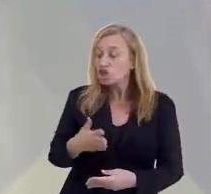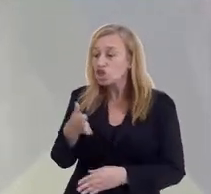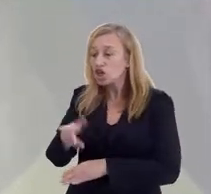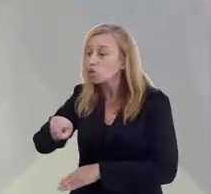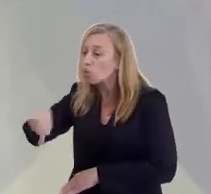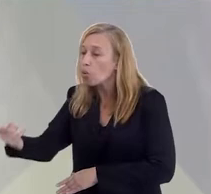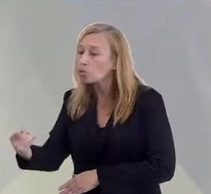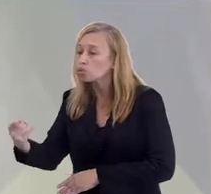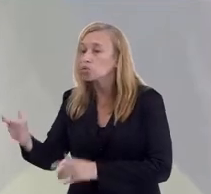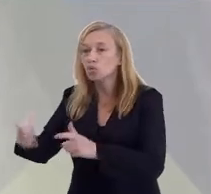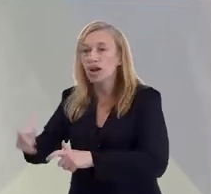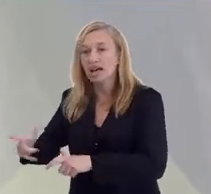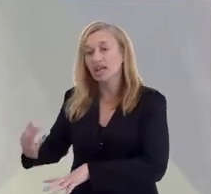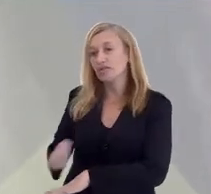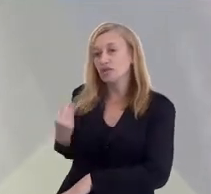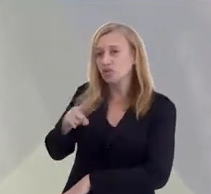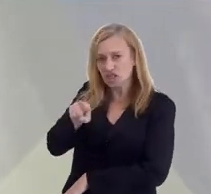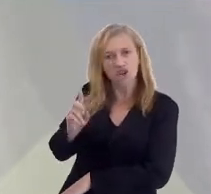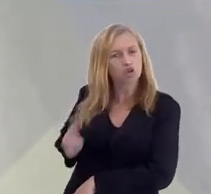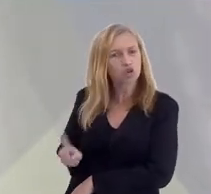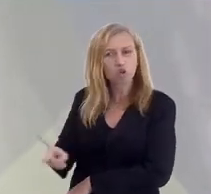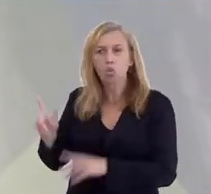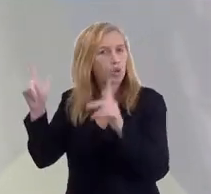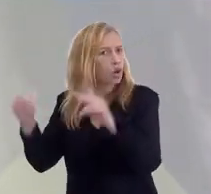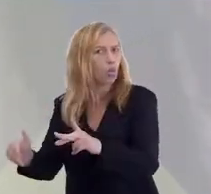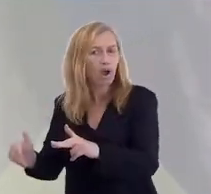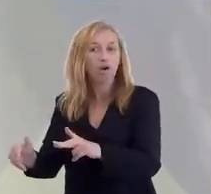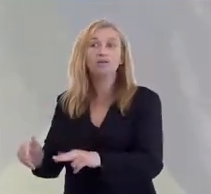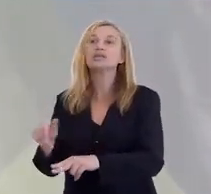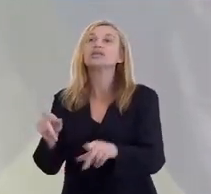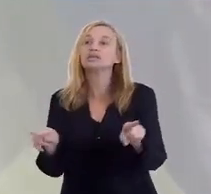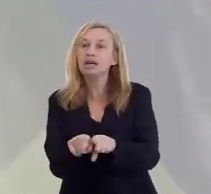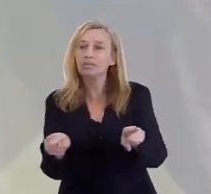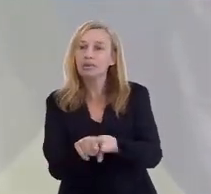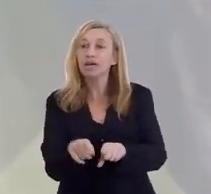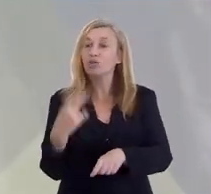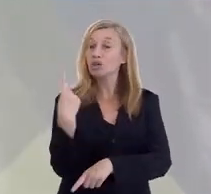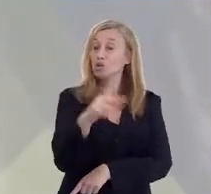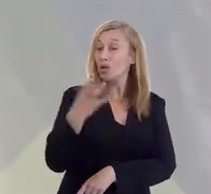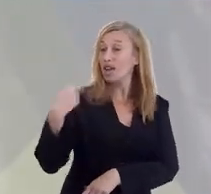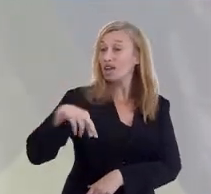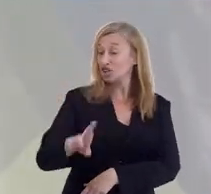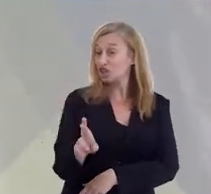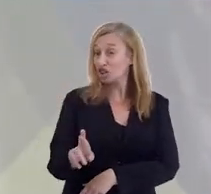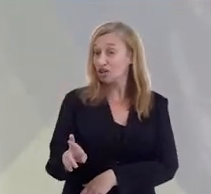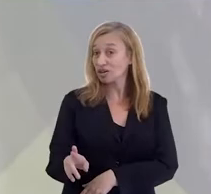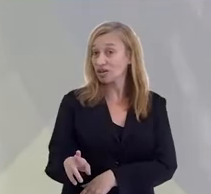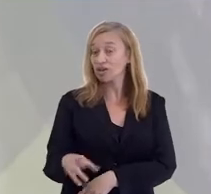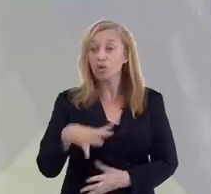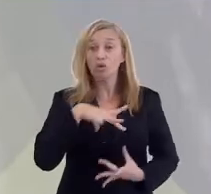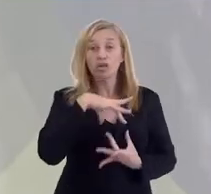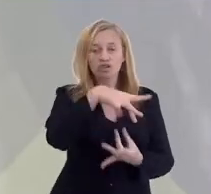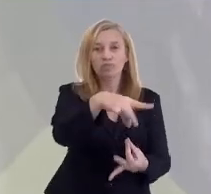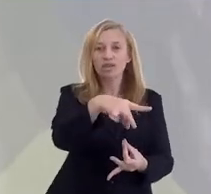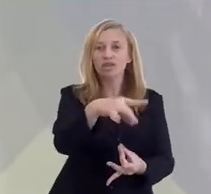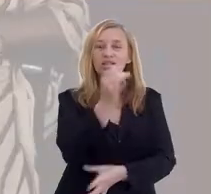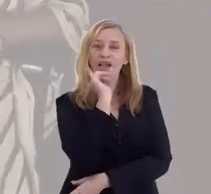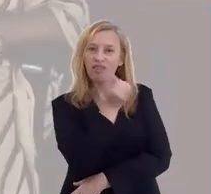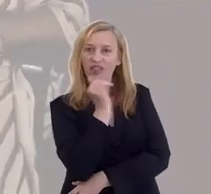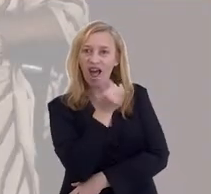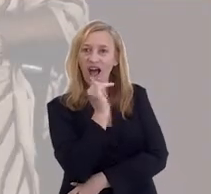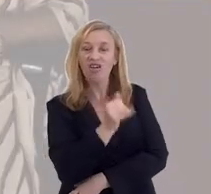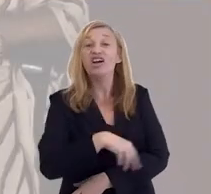Terra, chegando do outro lado da vida, você continua quem você é, inclusive com as suas religiões.